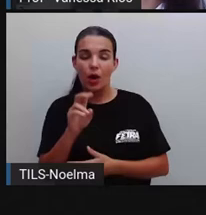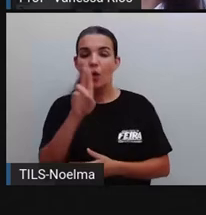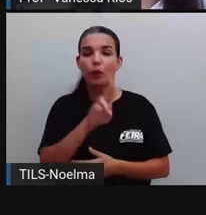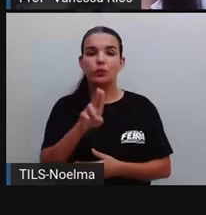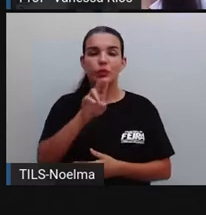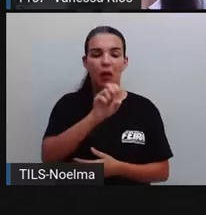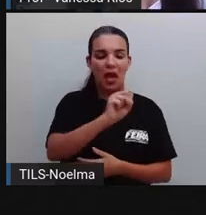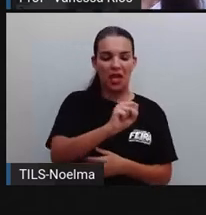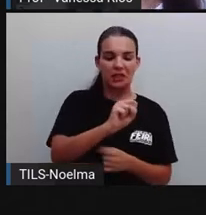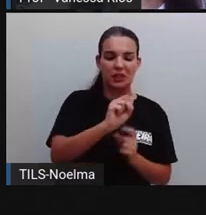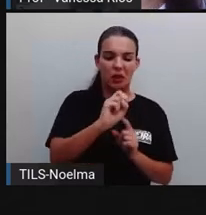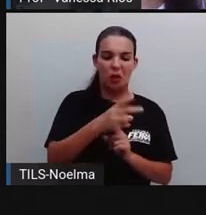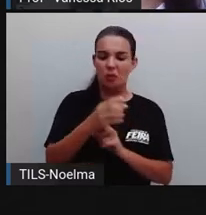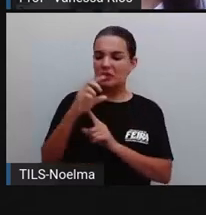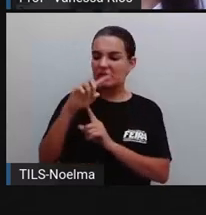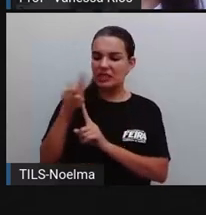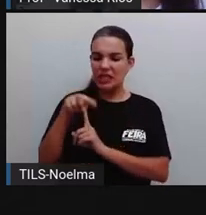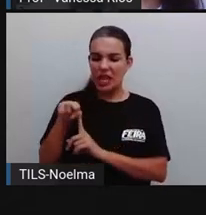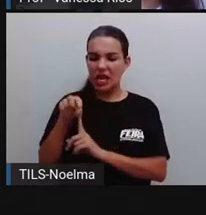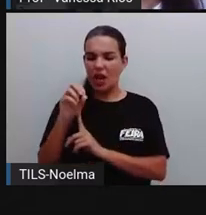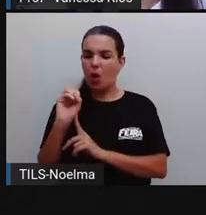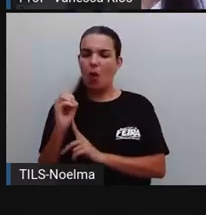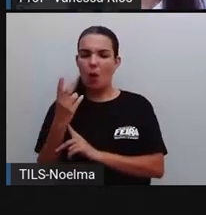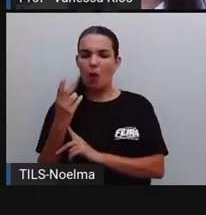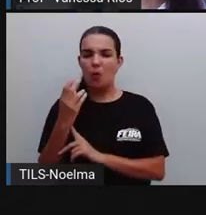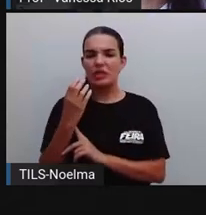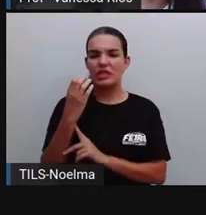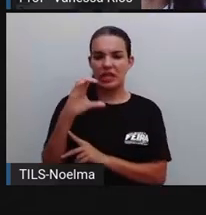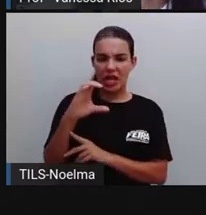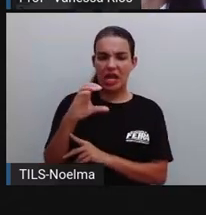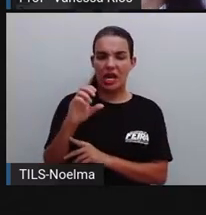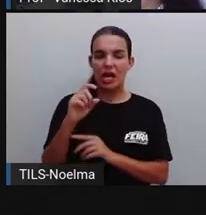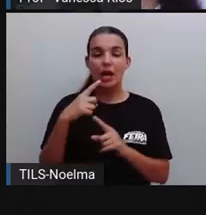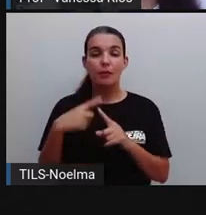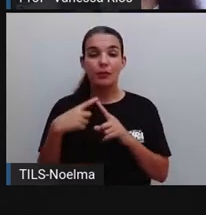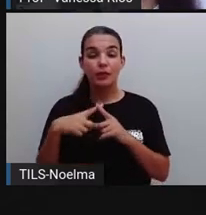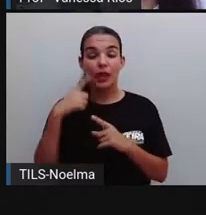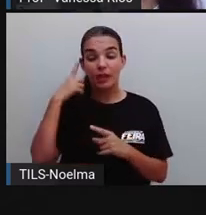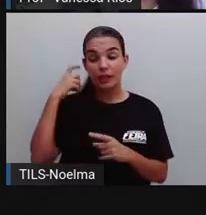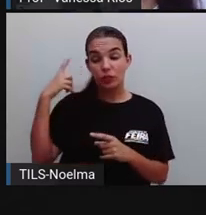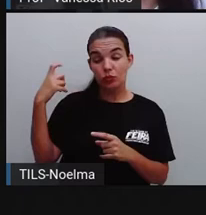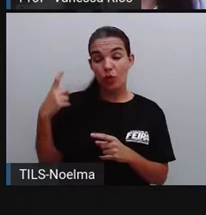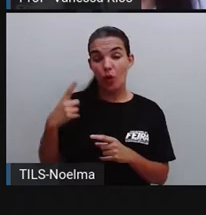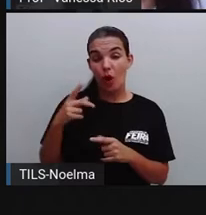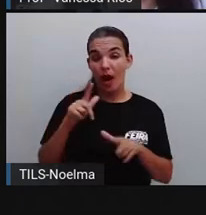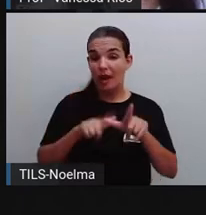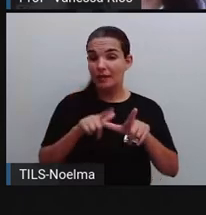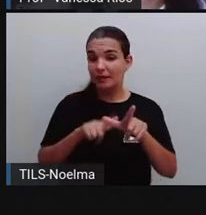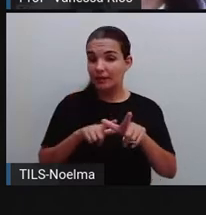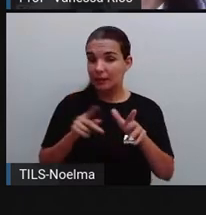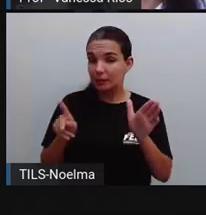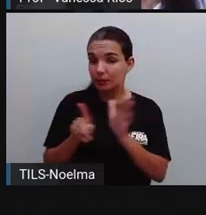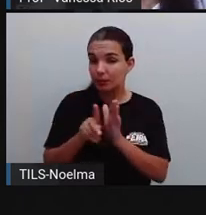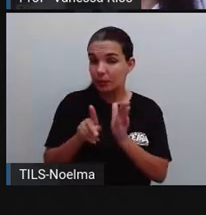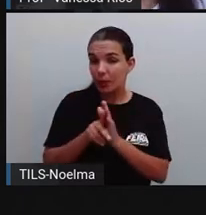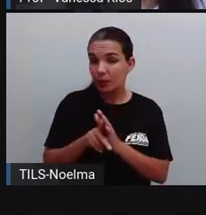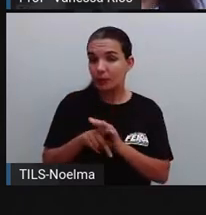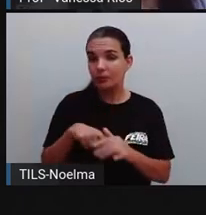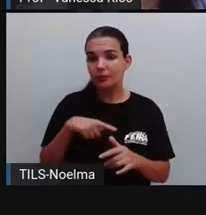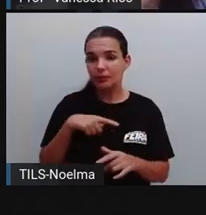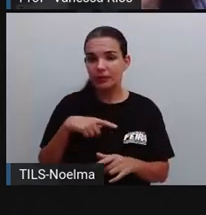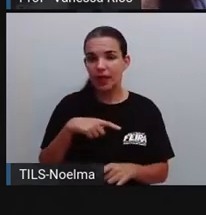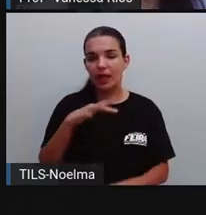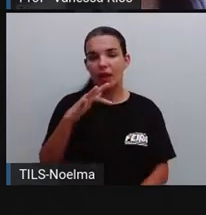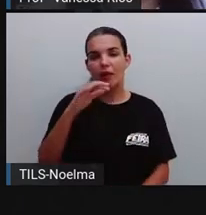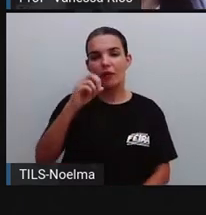se eu usei o C, porque na fala, no som, as letras, muitas letras possuem aí o mesmo